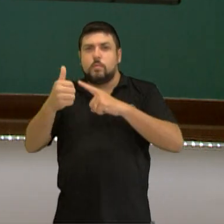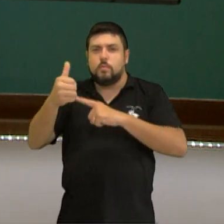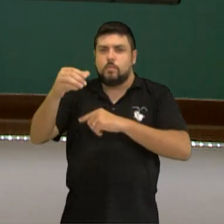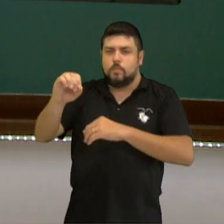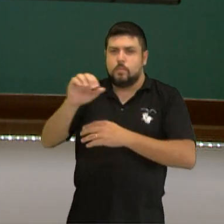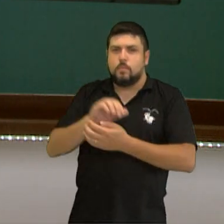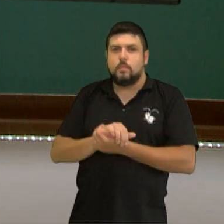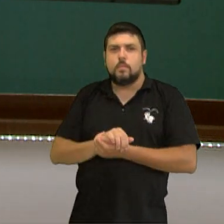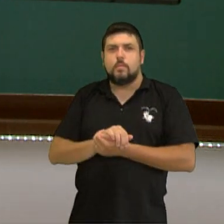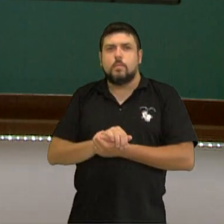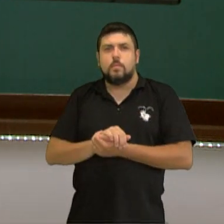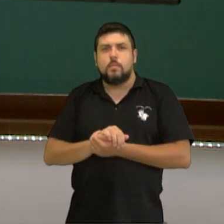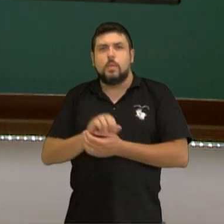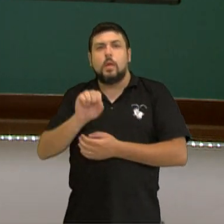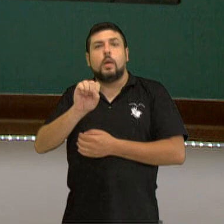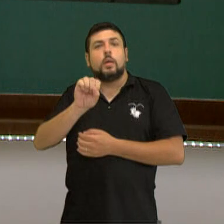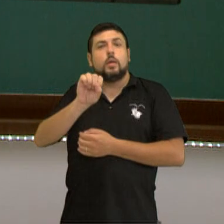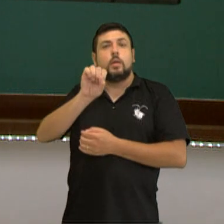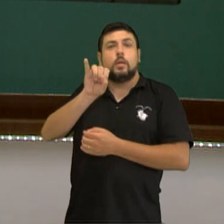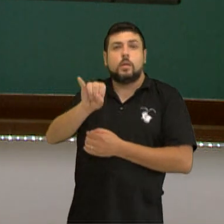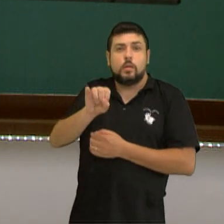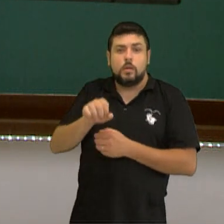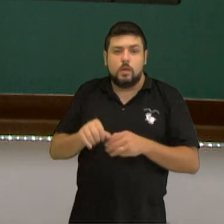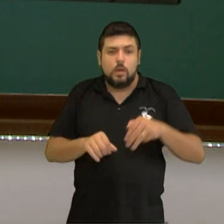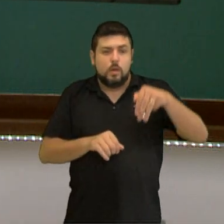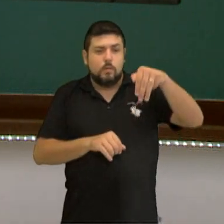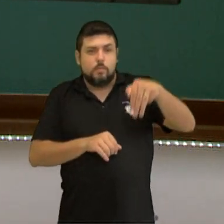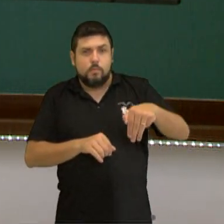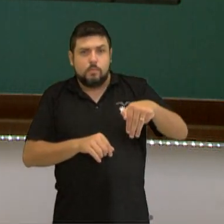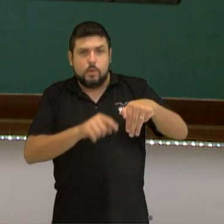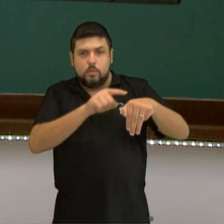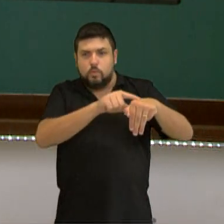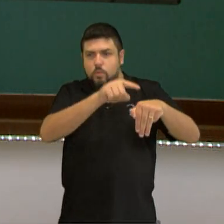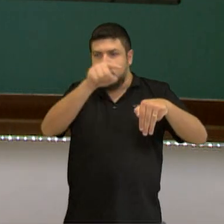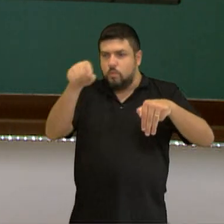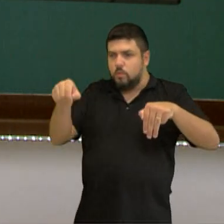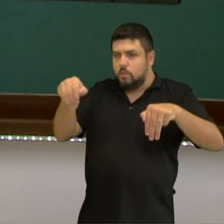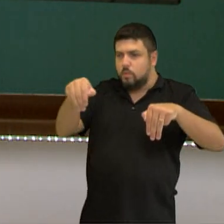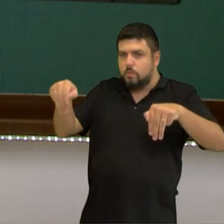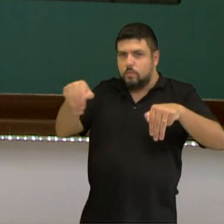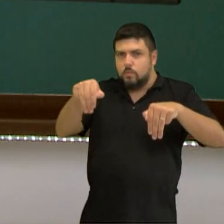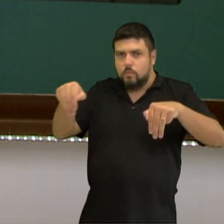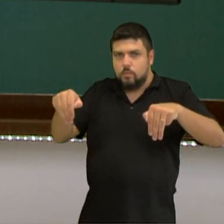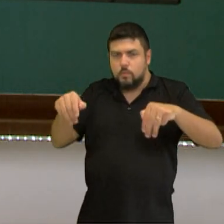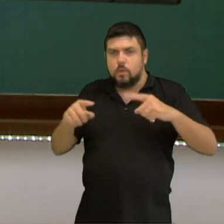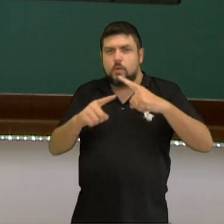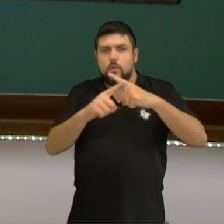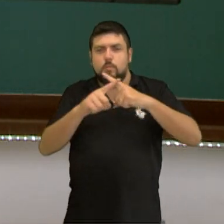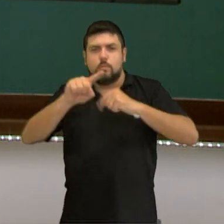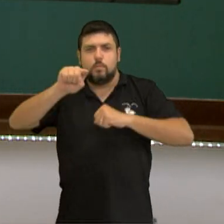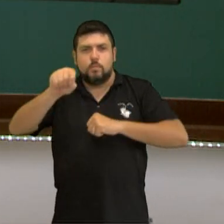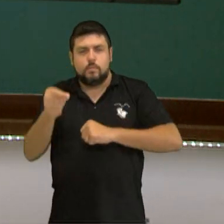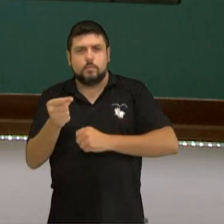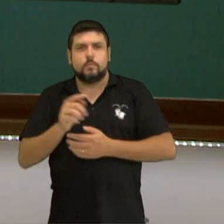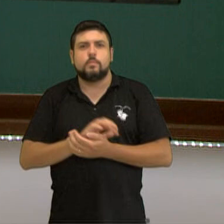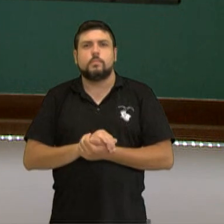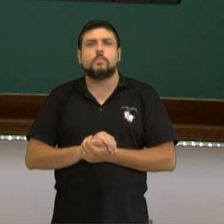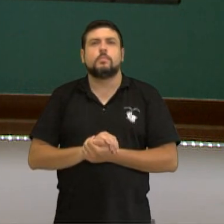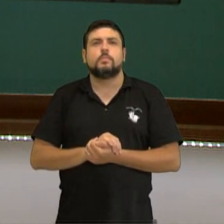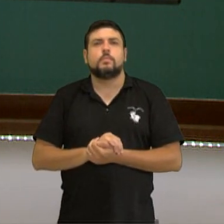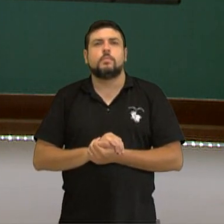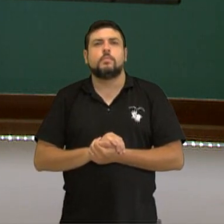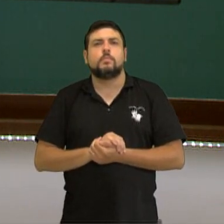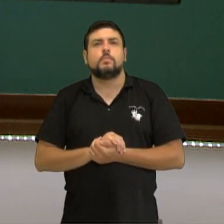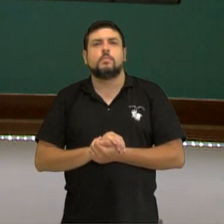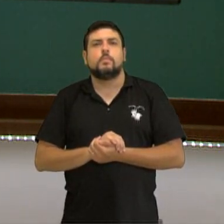quiser multiplicar direto de metro para milímetro, acaba multiplicando por mil. Beleza? E